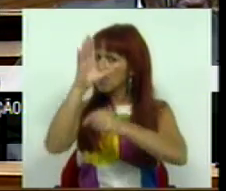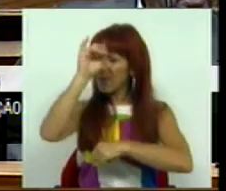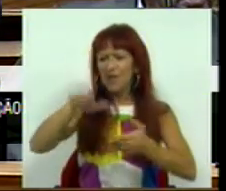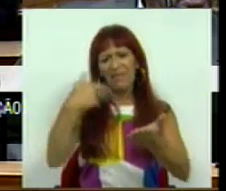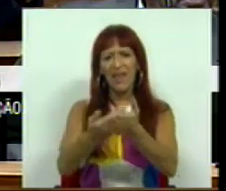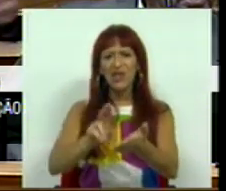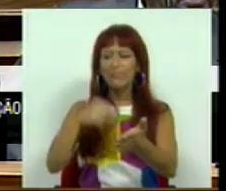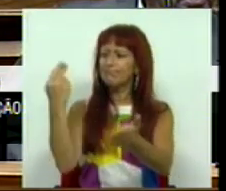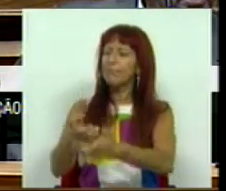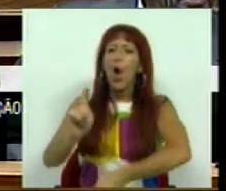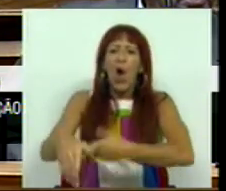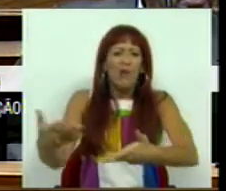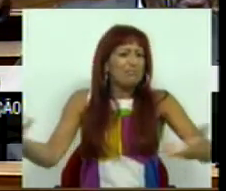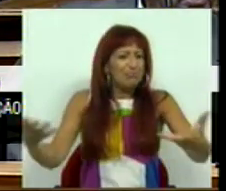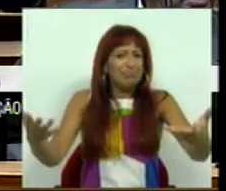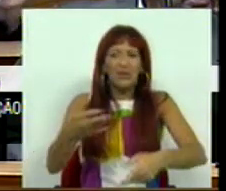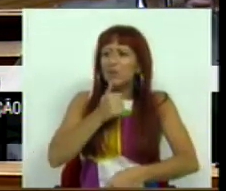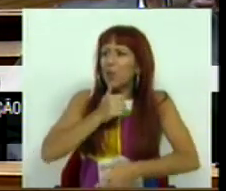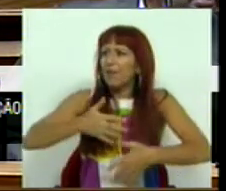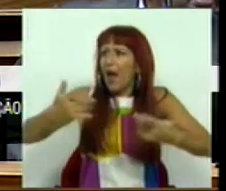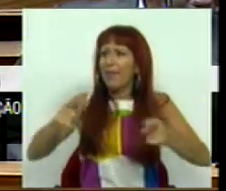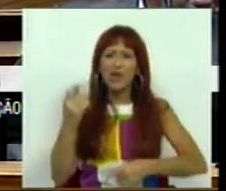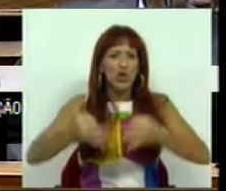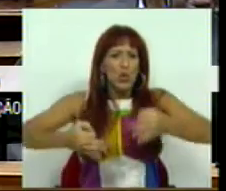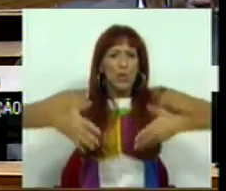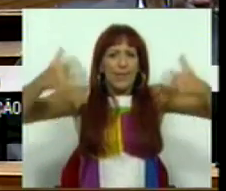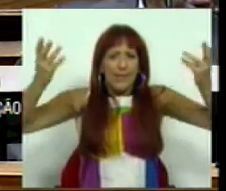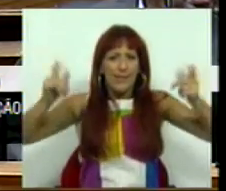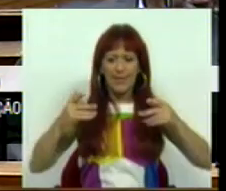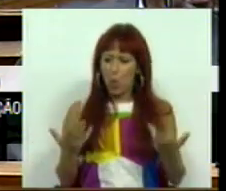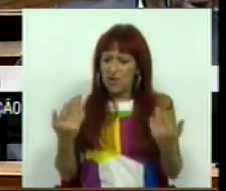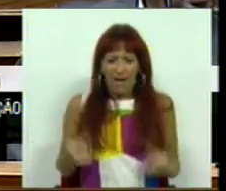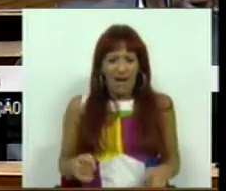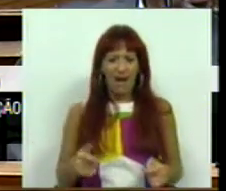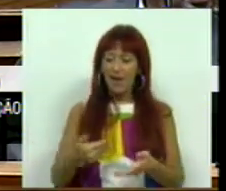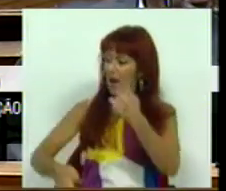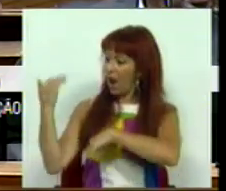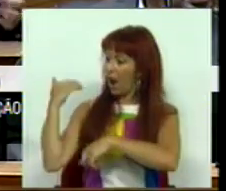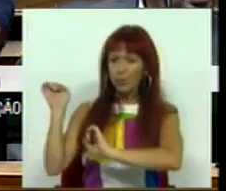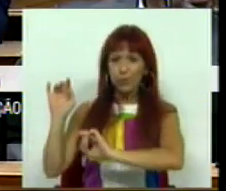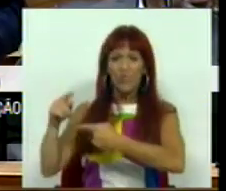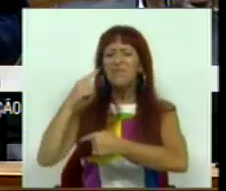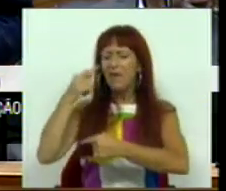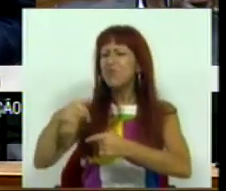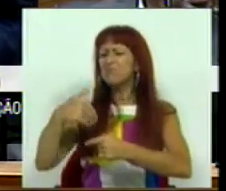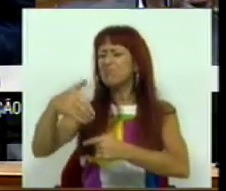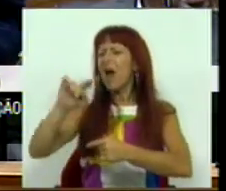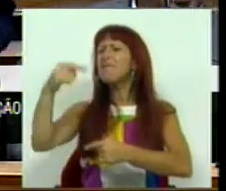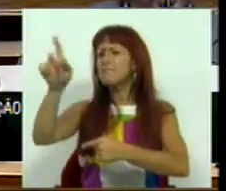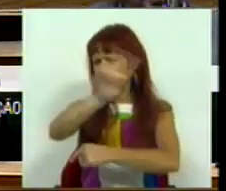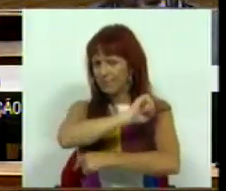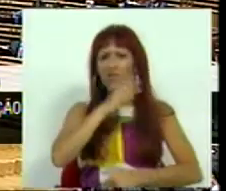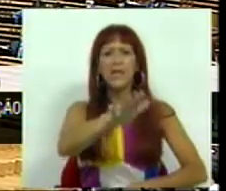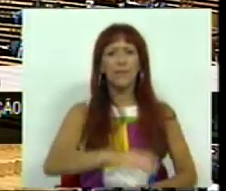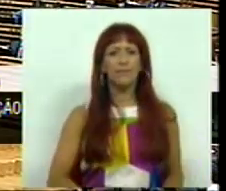Estado deixará cair, afinal, esta vontade de justiça que hoje existe, no passado não existiu e veremos se existirá no futuro.